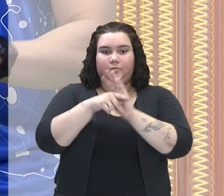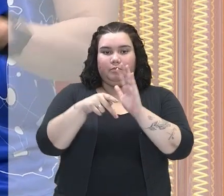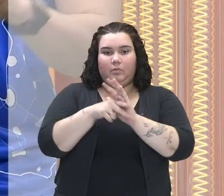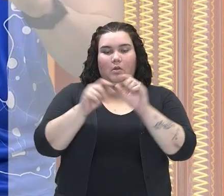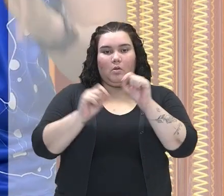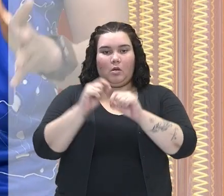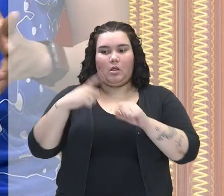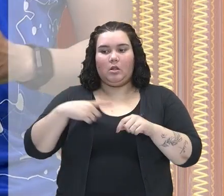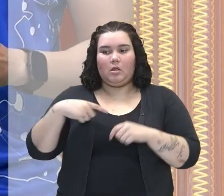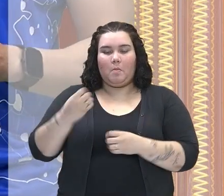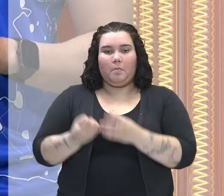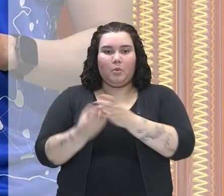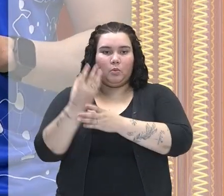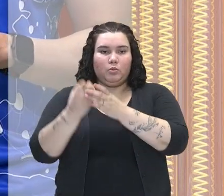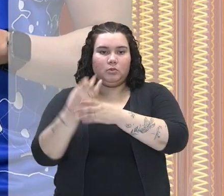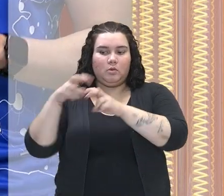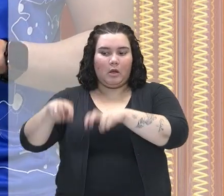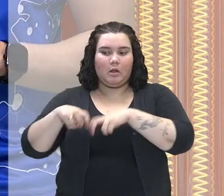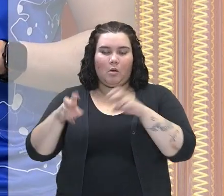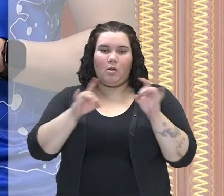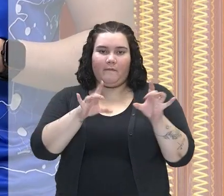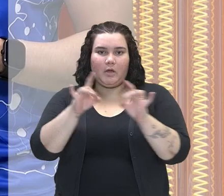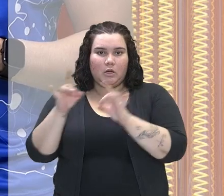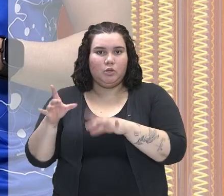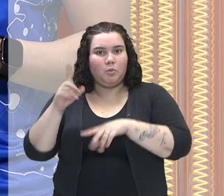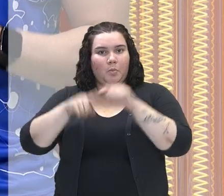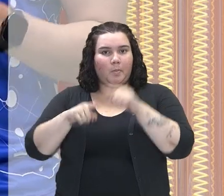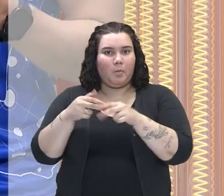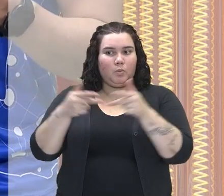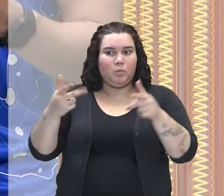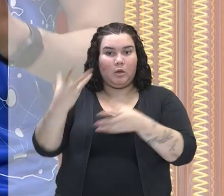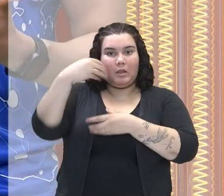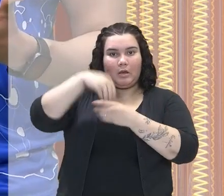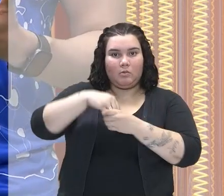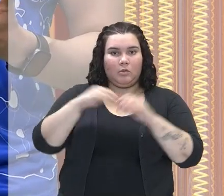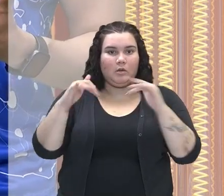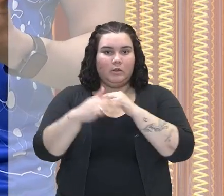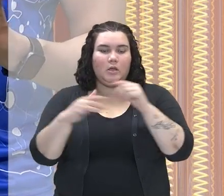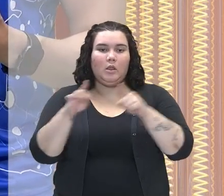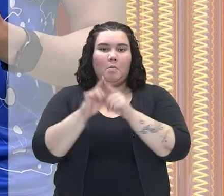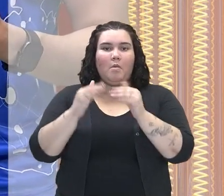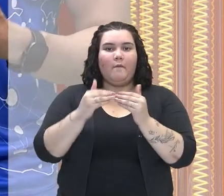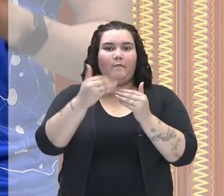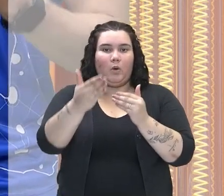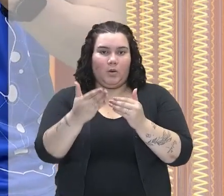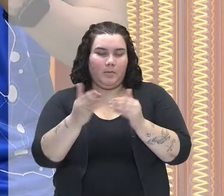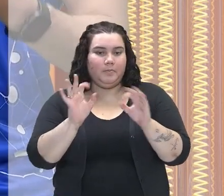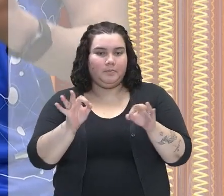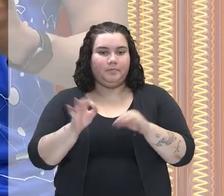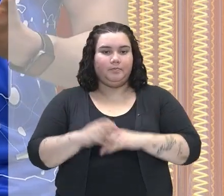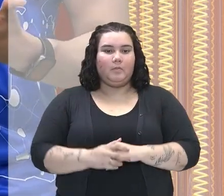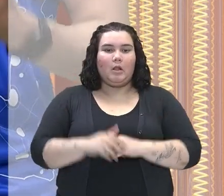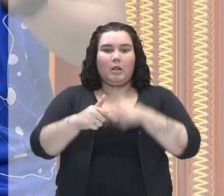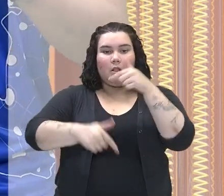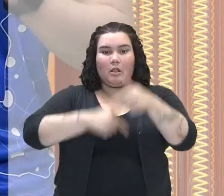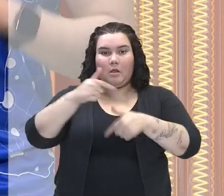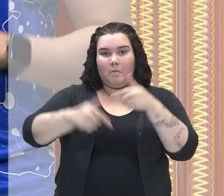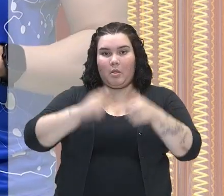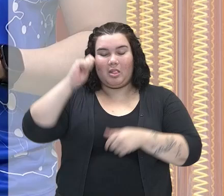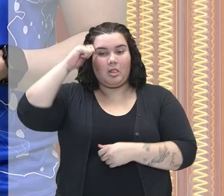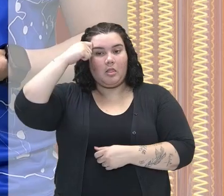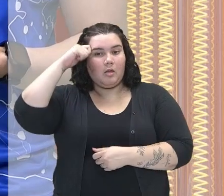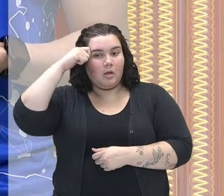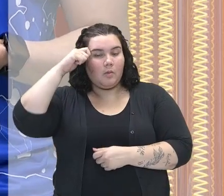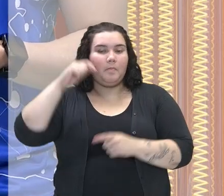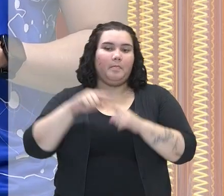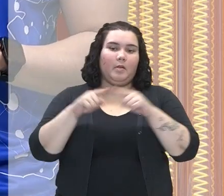externo, como também para o mercado interno, certo? E a mão de obra utilizada lá era de trabalhadores livres, mas nós também